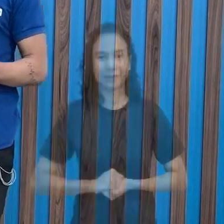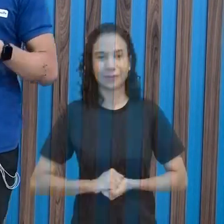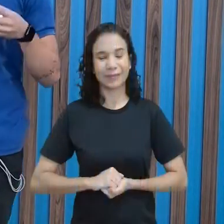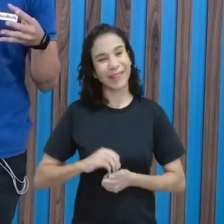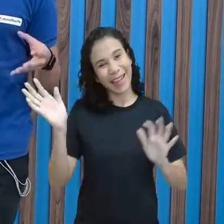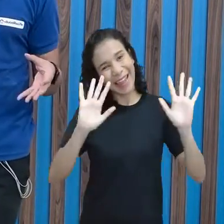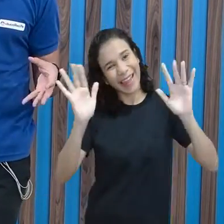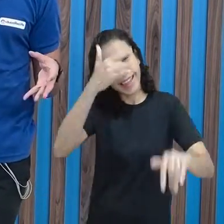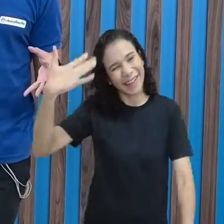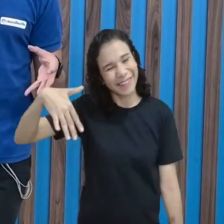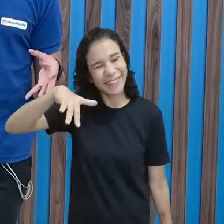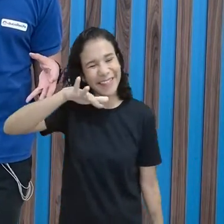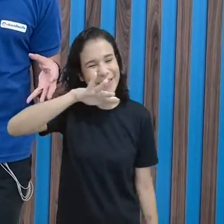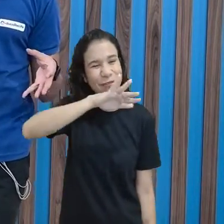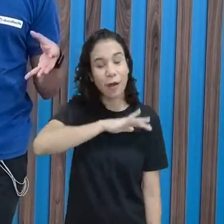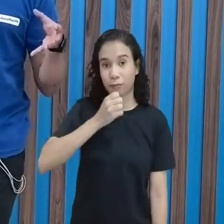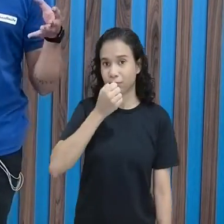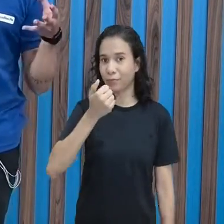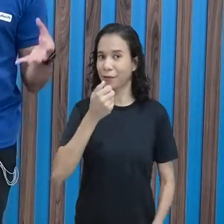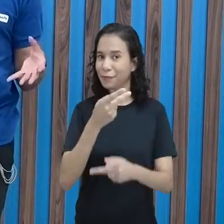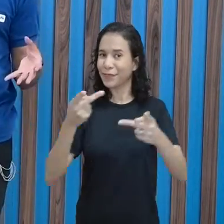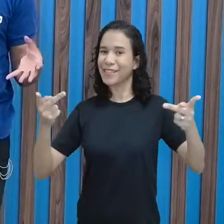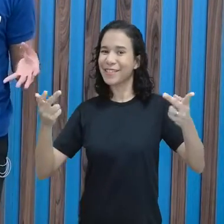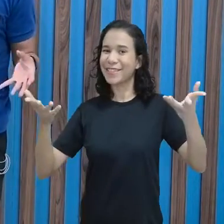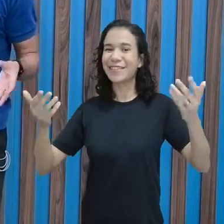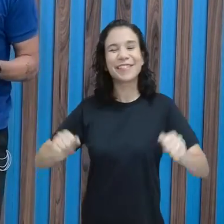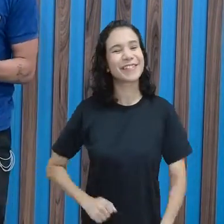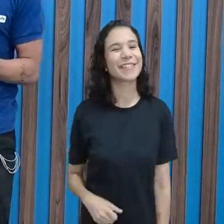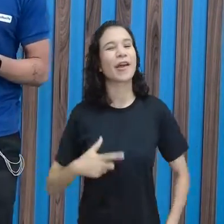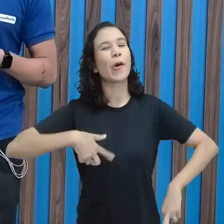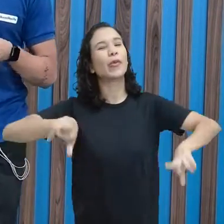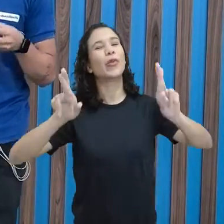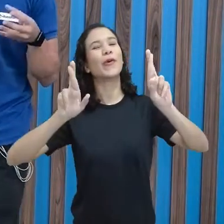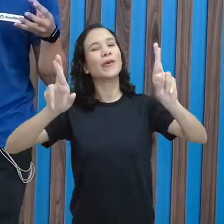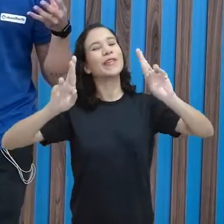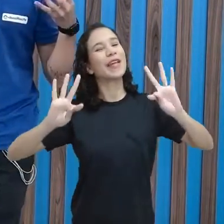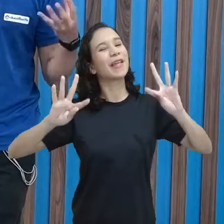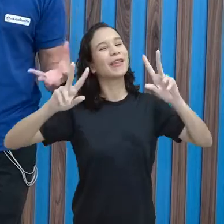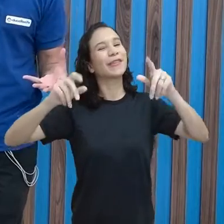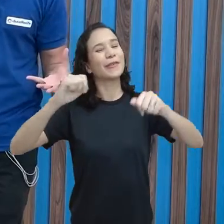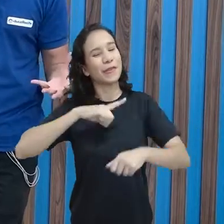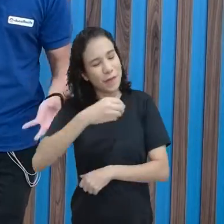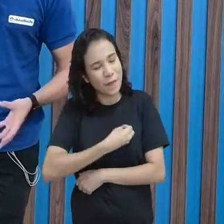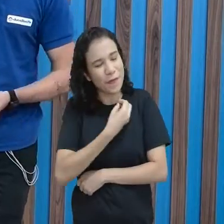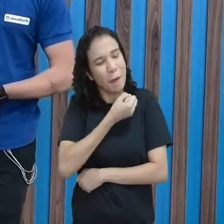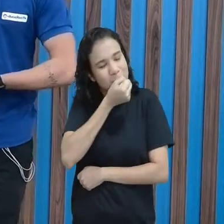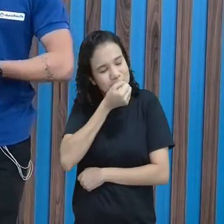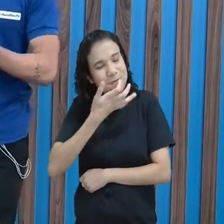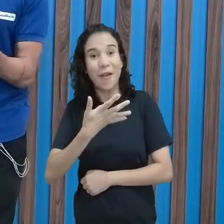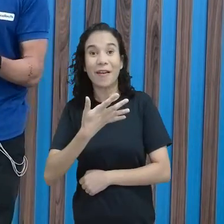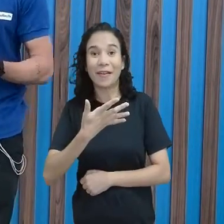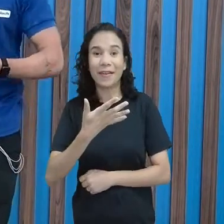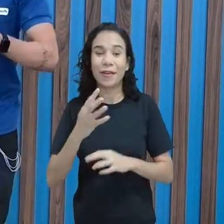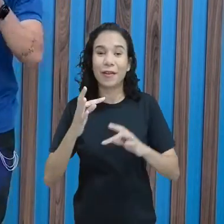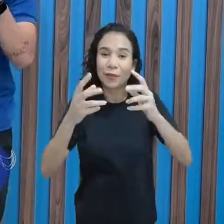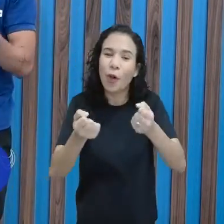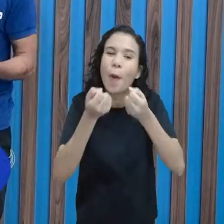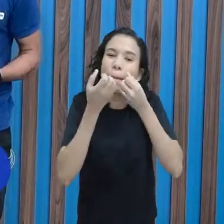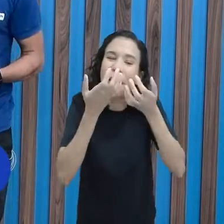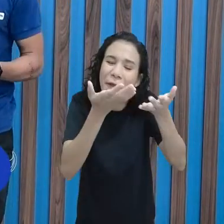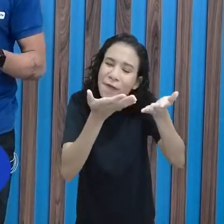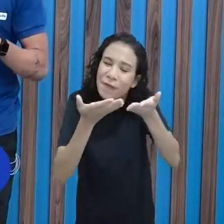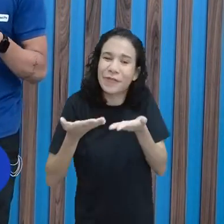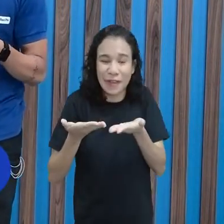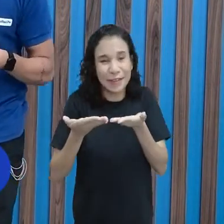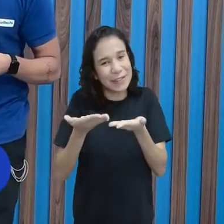E aí, meu povo! Tudo bem com vocês? Espero que todos e todas estejam bem, sejam todos e todas bem